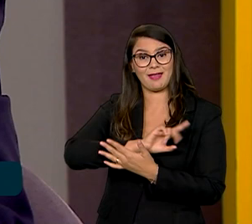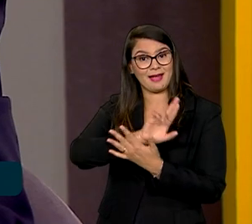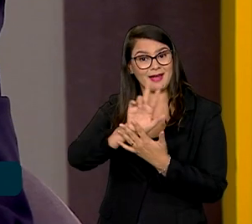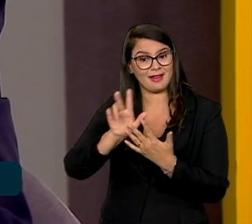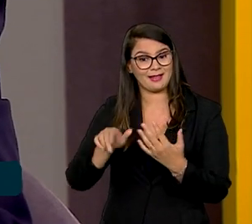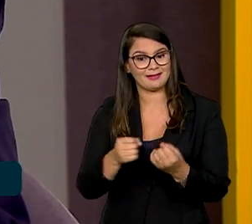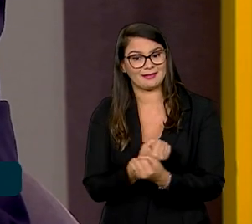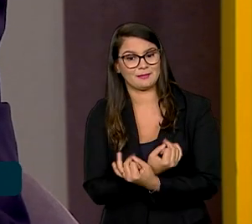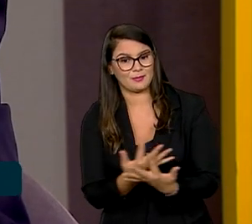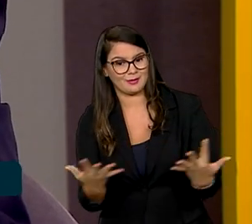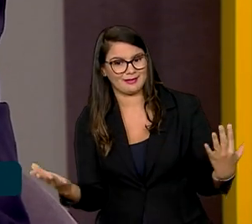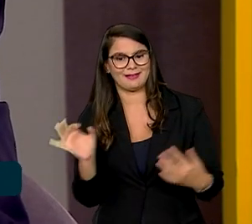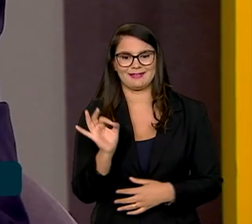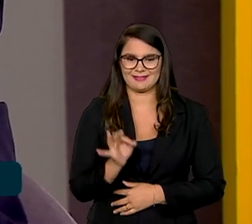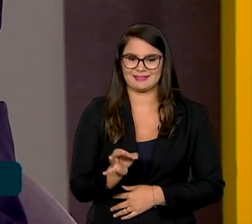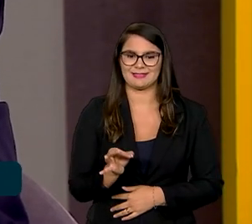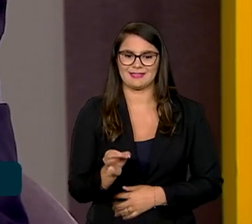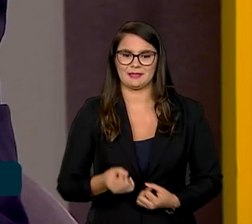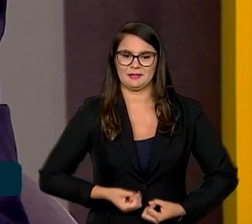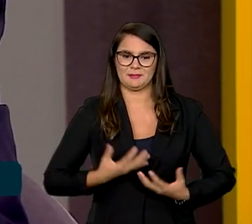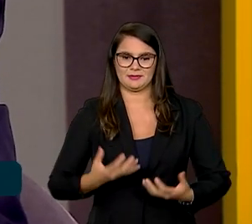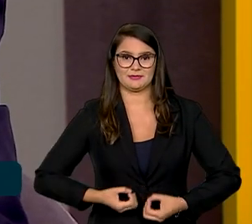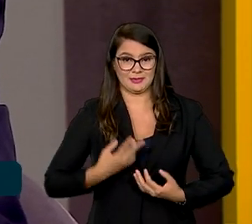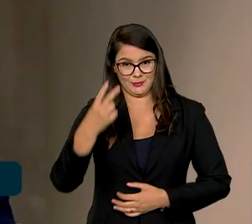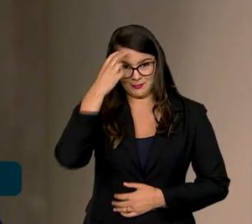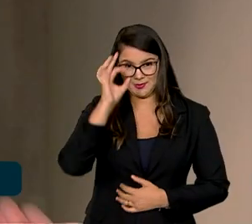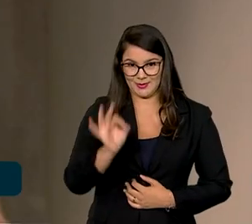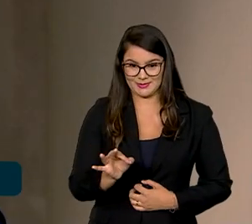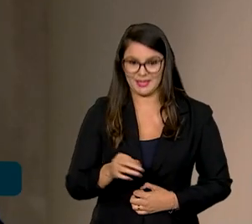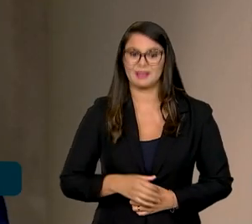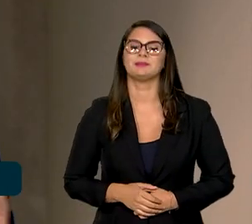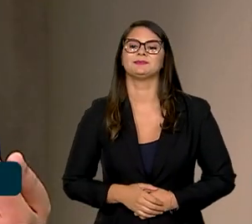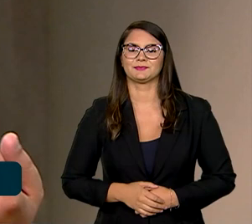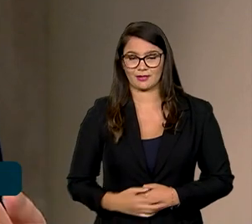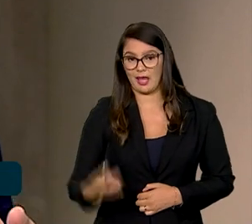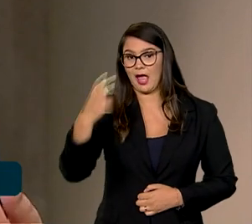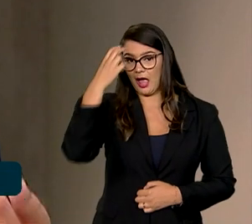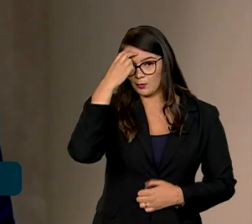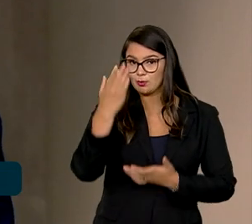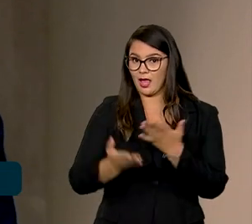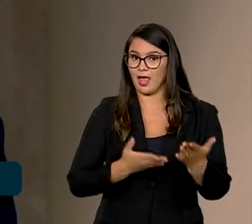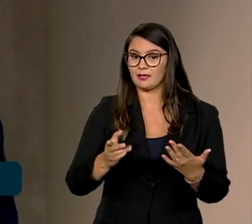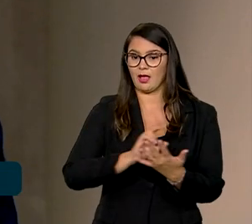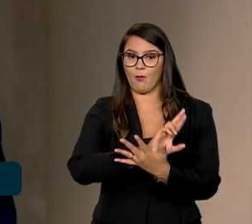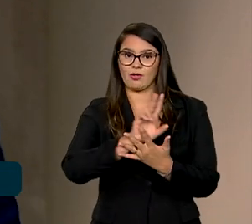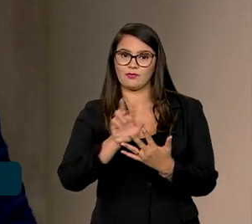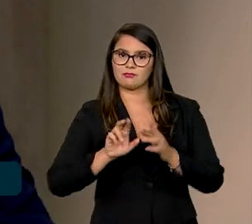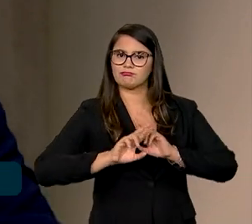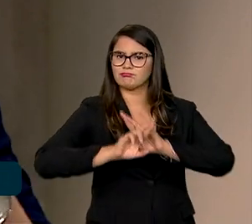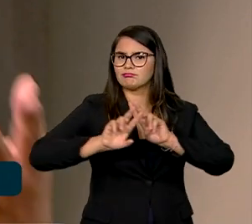pluralidade das manifestações culturais. Exatamente. A cultura lidar com a diversidade e com a diferença.